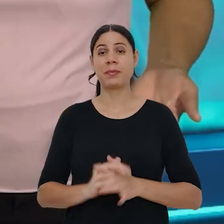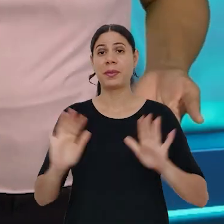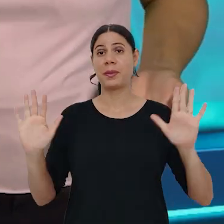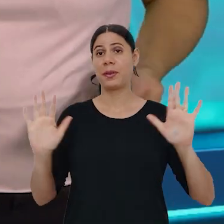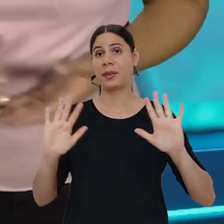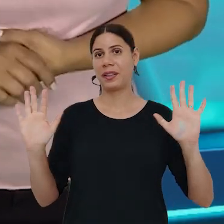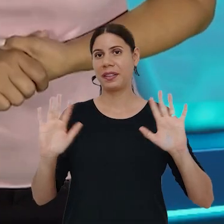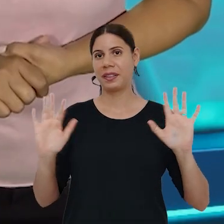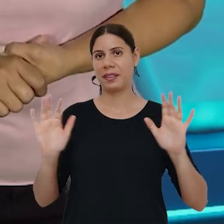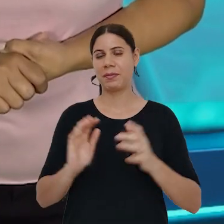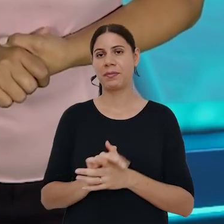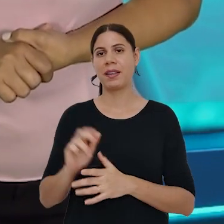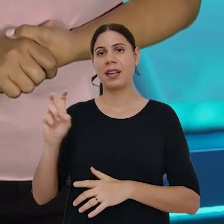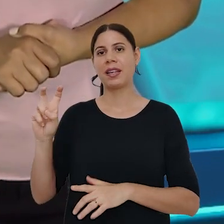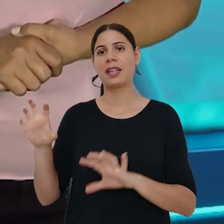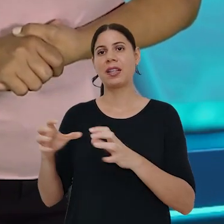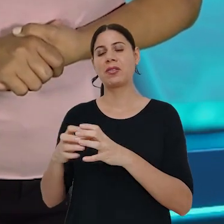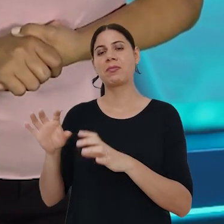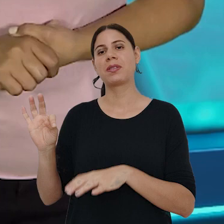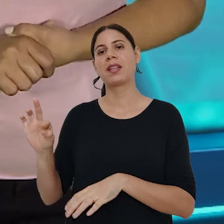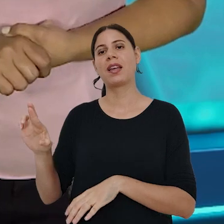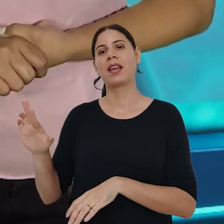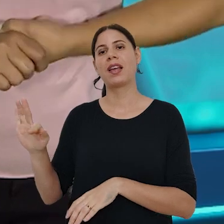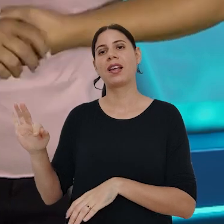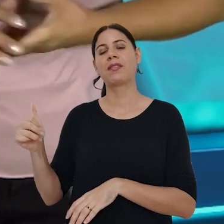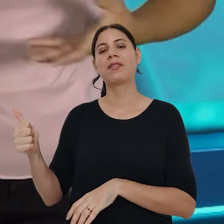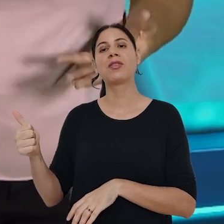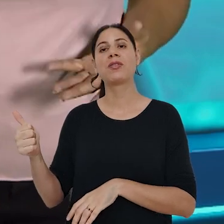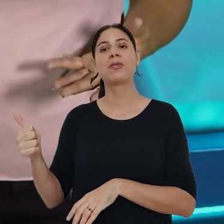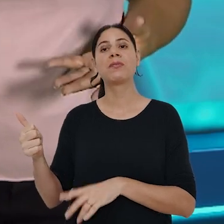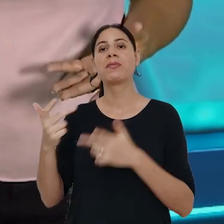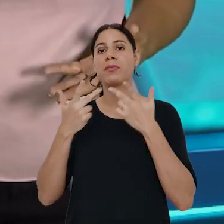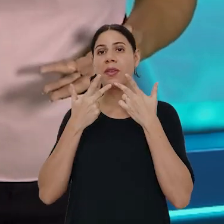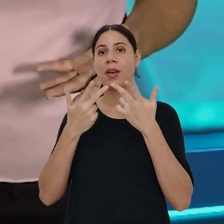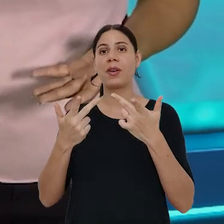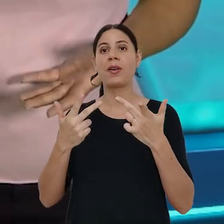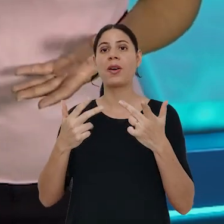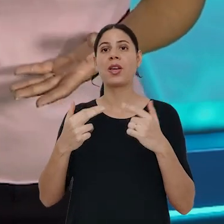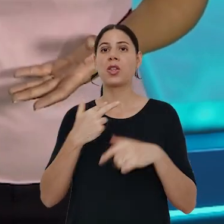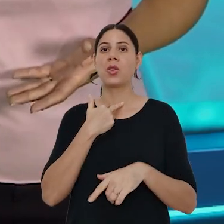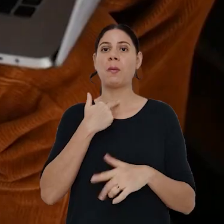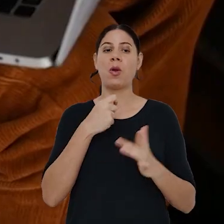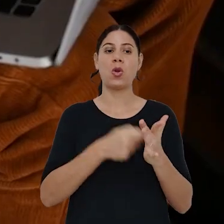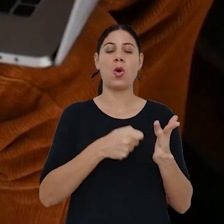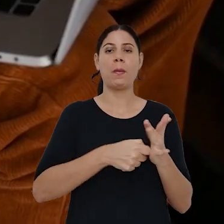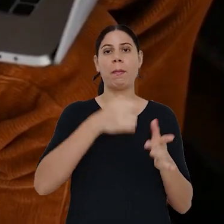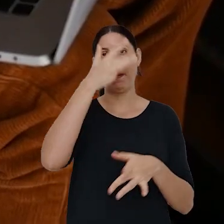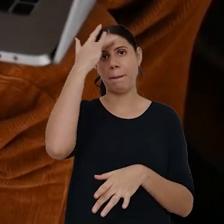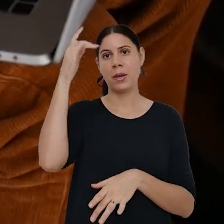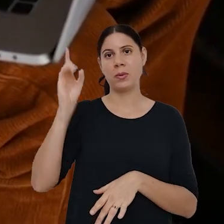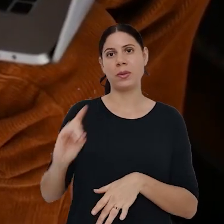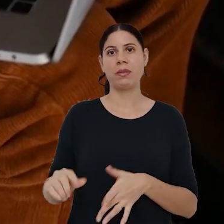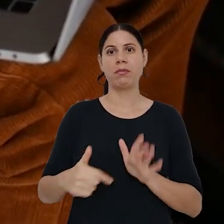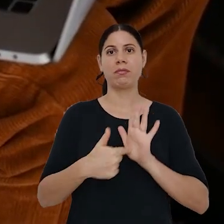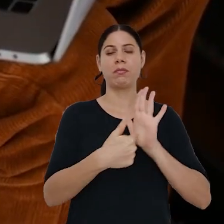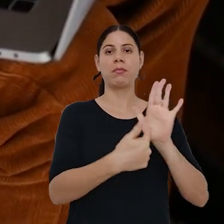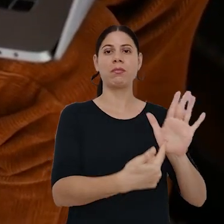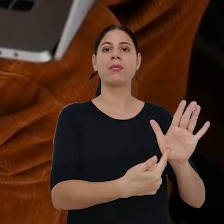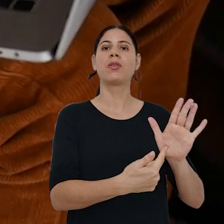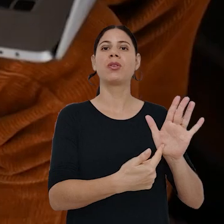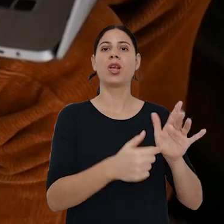Olá. A quinta turma do TRF1 considerou desproporcional exigir de candidatos com deficiência a